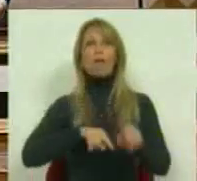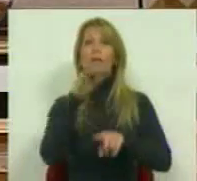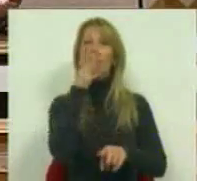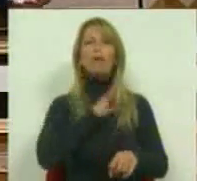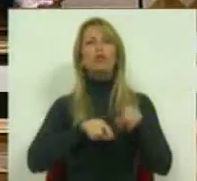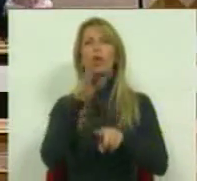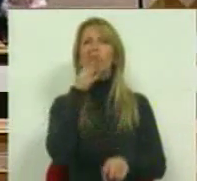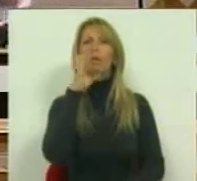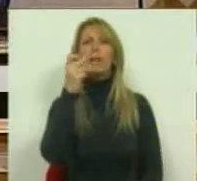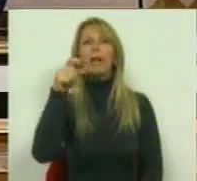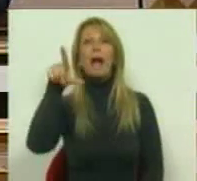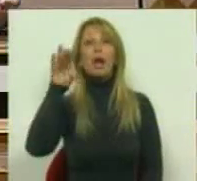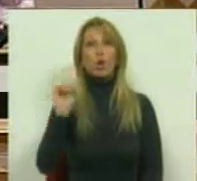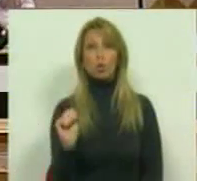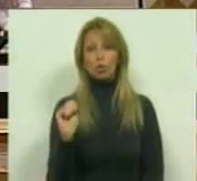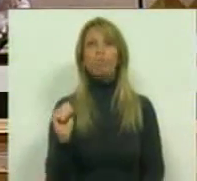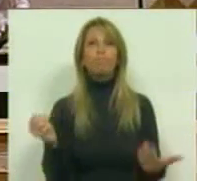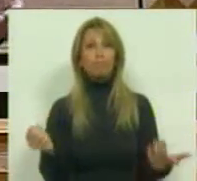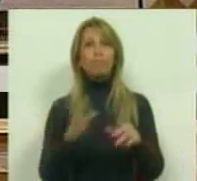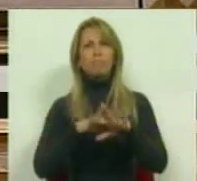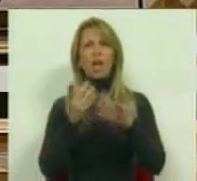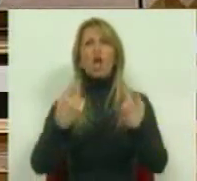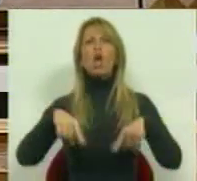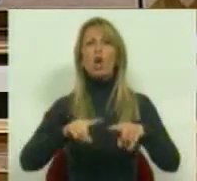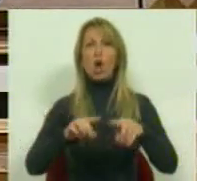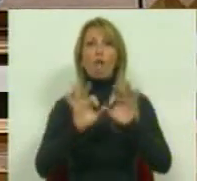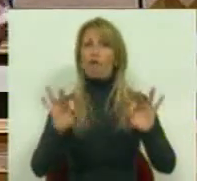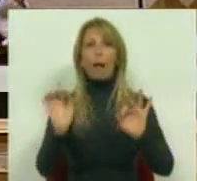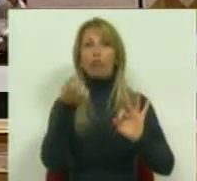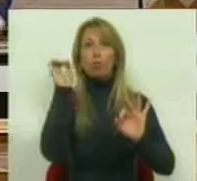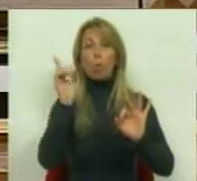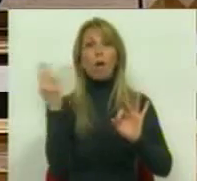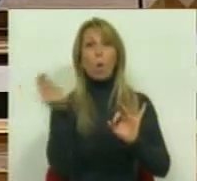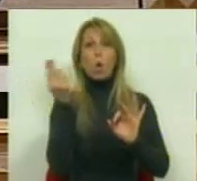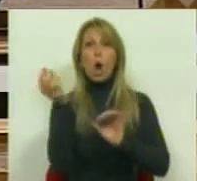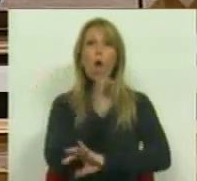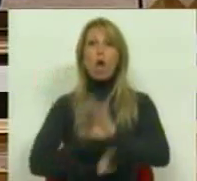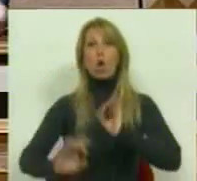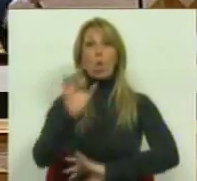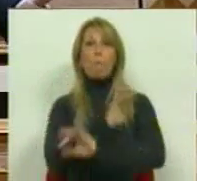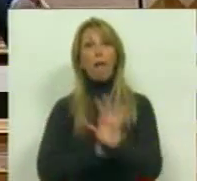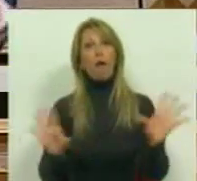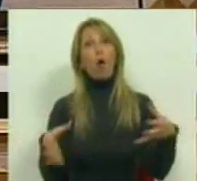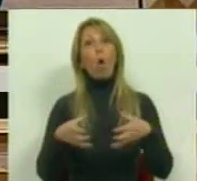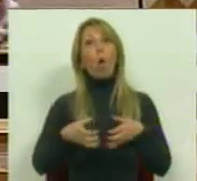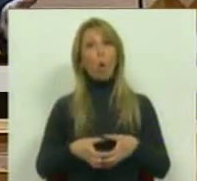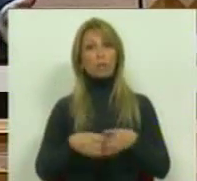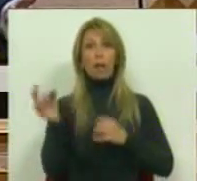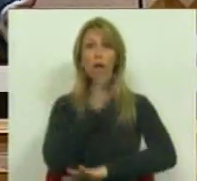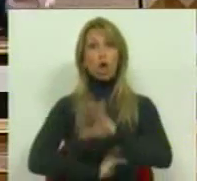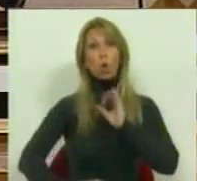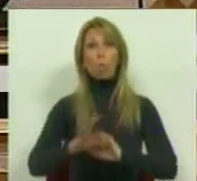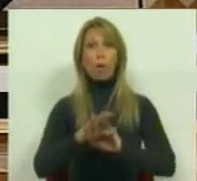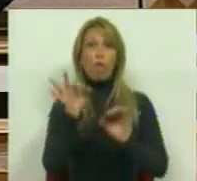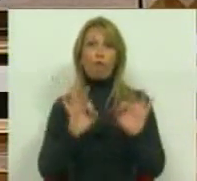A cimeira dita informal da União Europeia, Conselho Europeu Informal, concluiu aquilo que é o